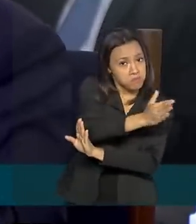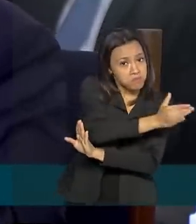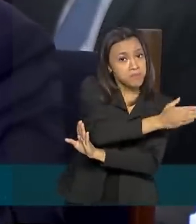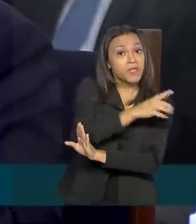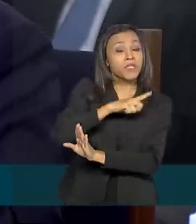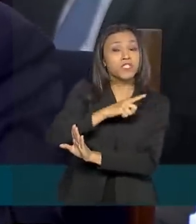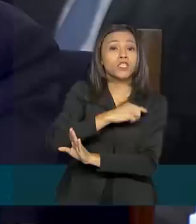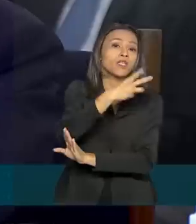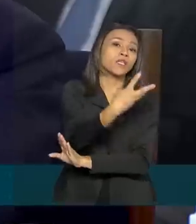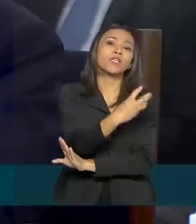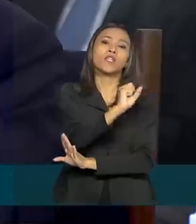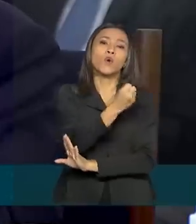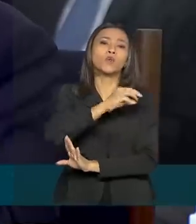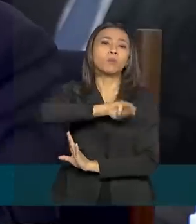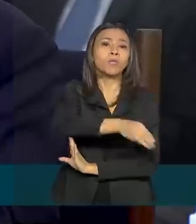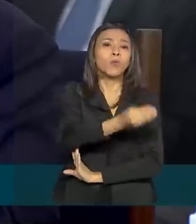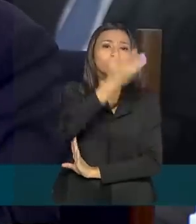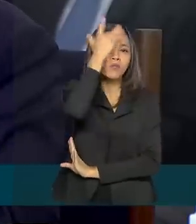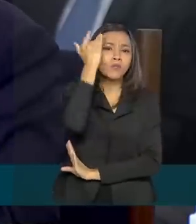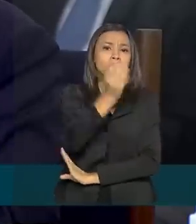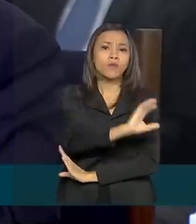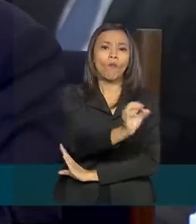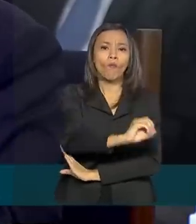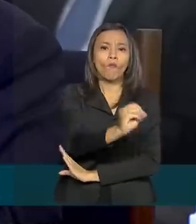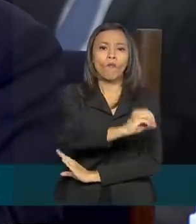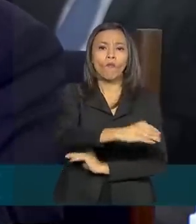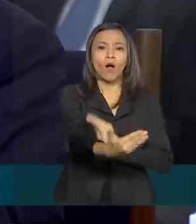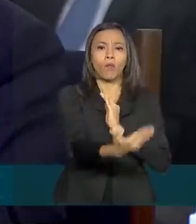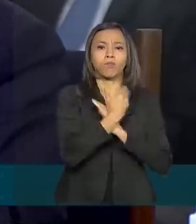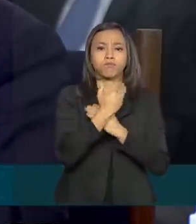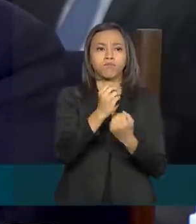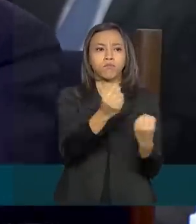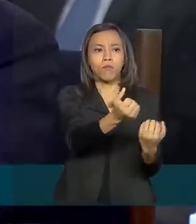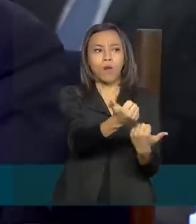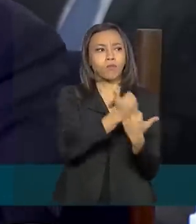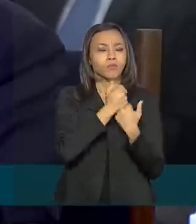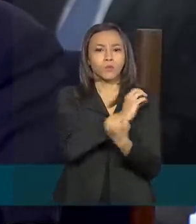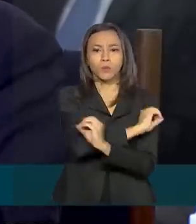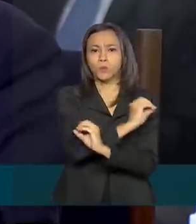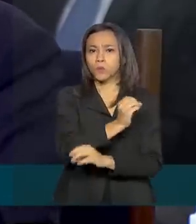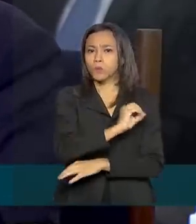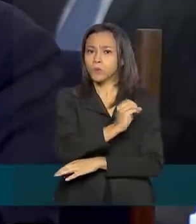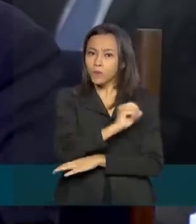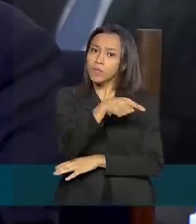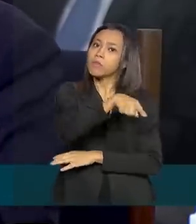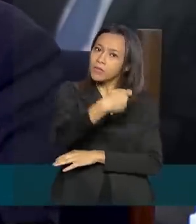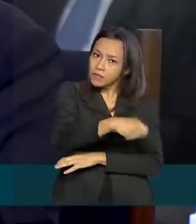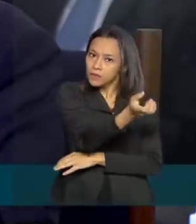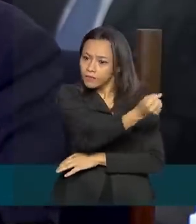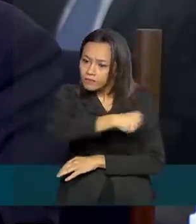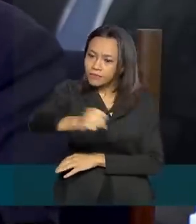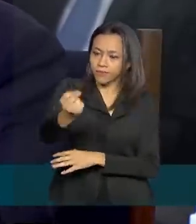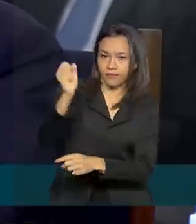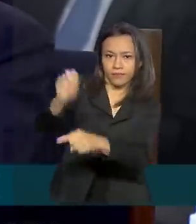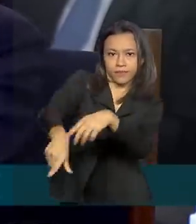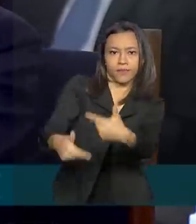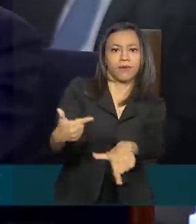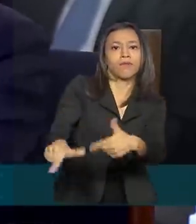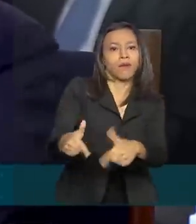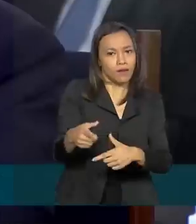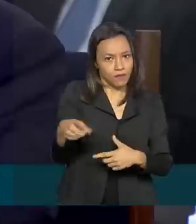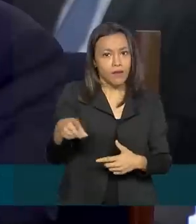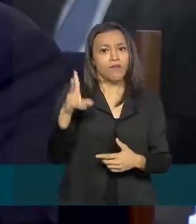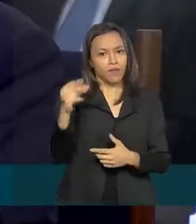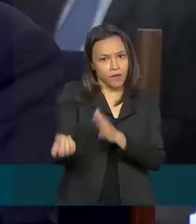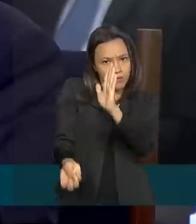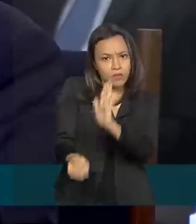38 milhões de brasileiros invisíveis e que também merecem ser incluídos no mercado de trabalho. Vamos lançar um